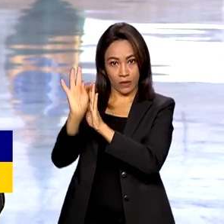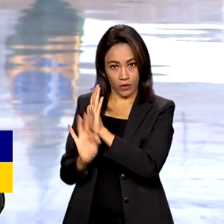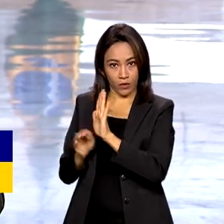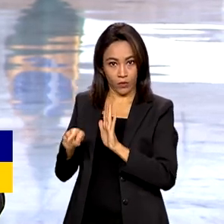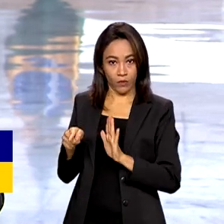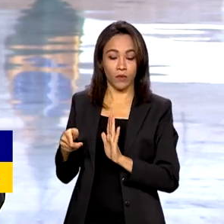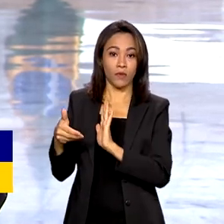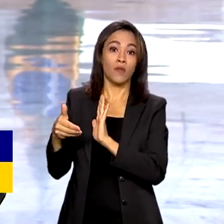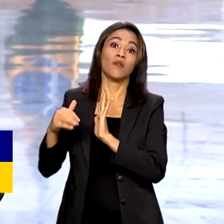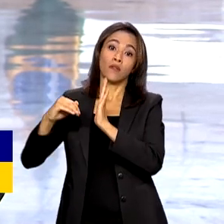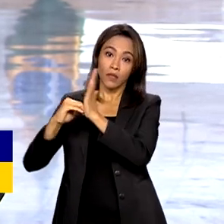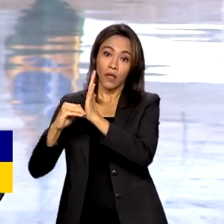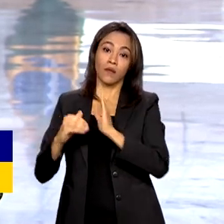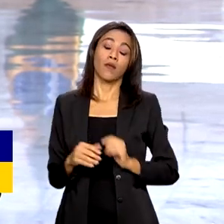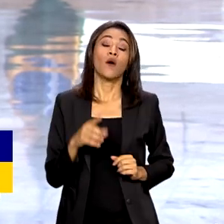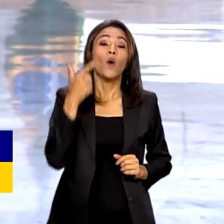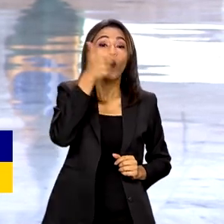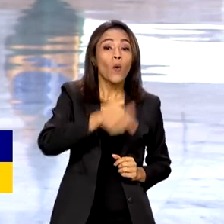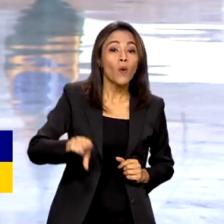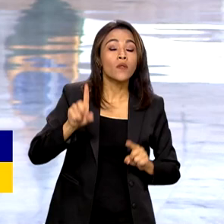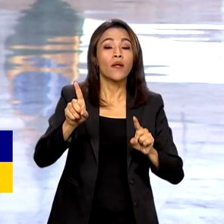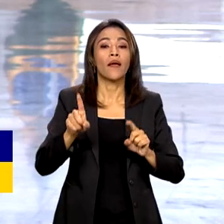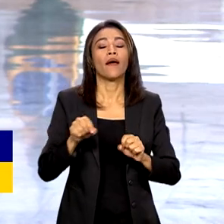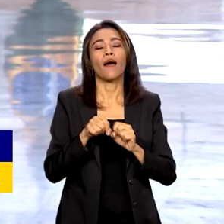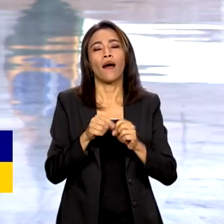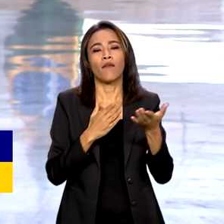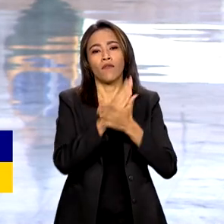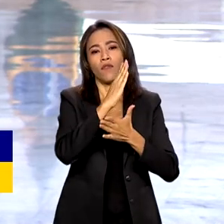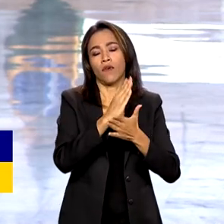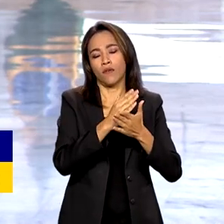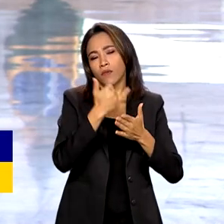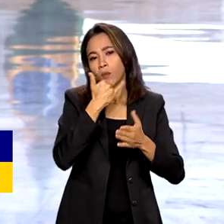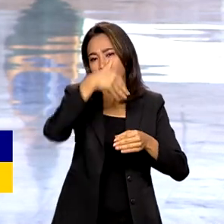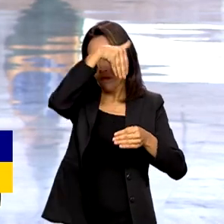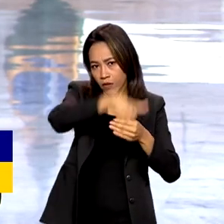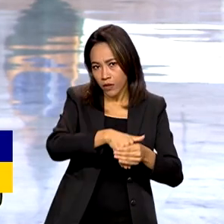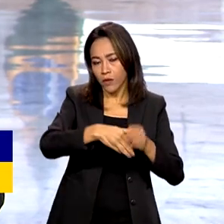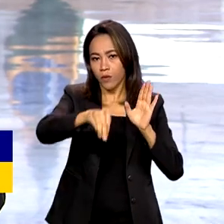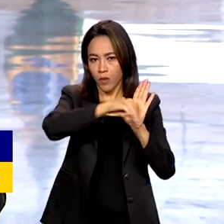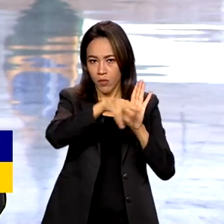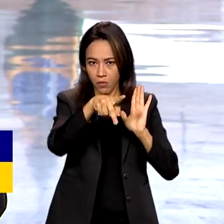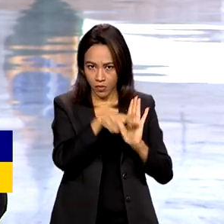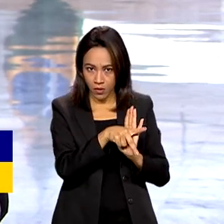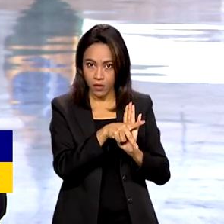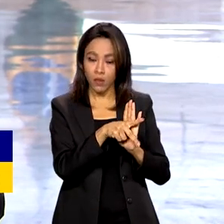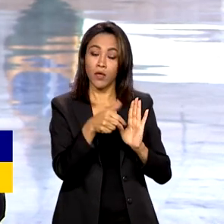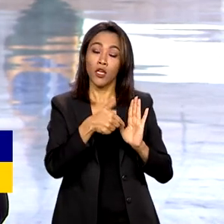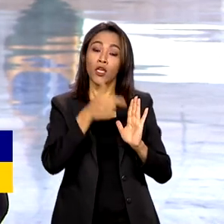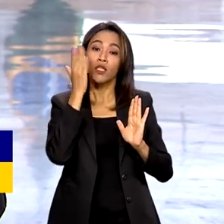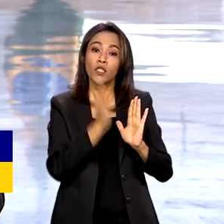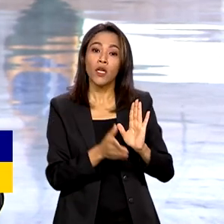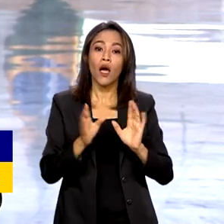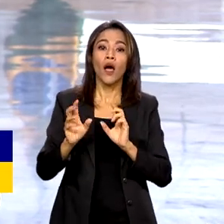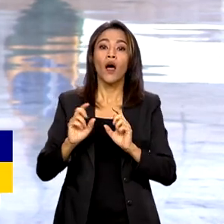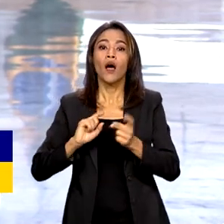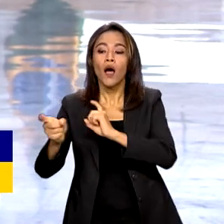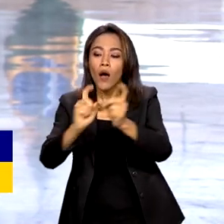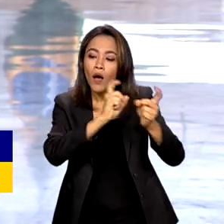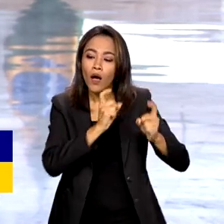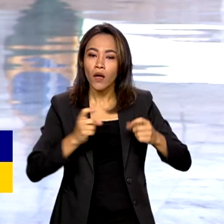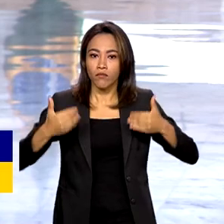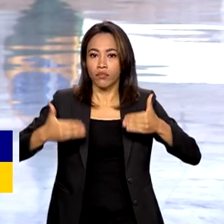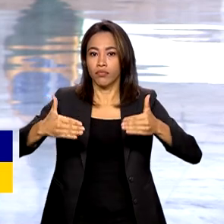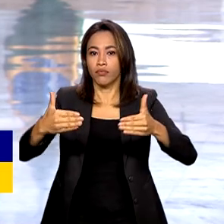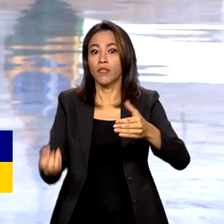Congresso, Roberto, é a votação de medidas provisórias. Entre elas, a que reestruturou a administração do Executivo e também